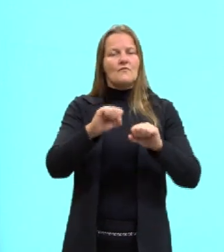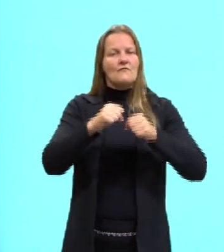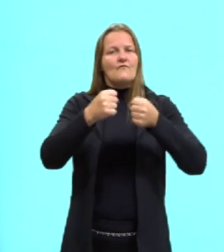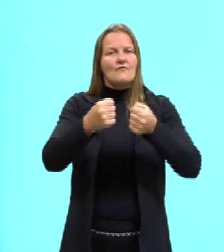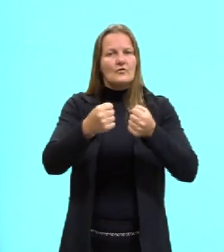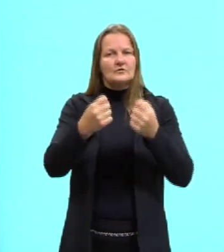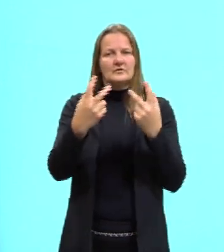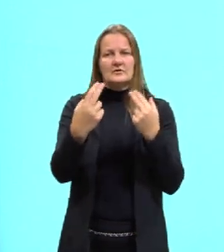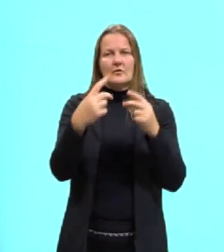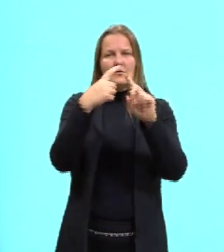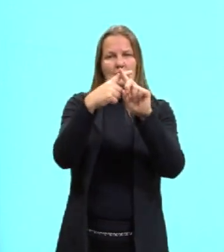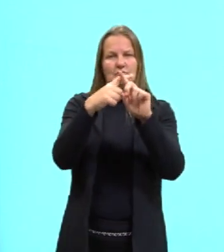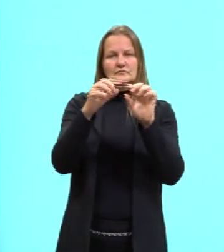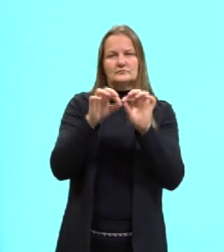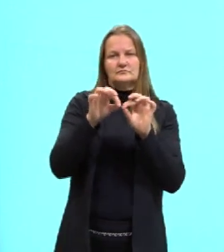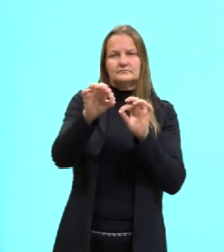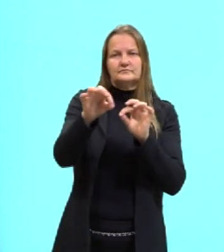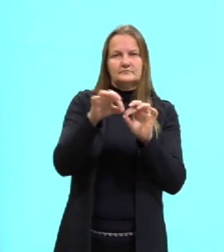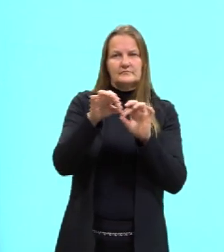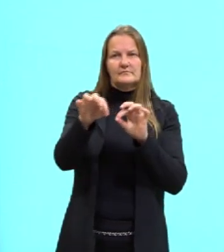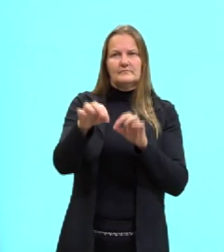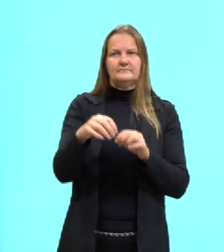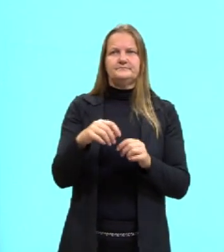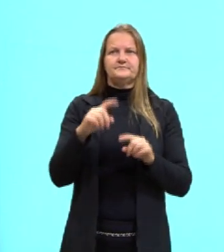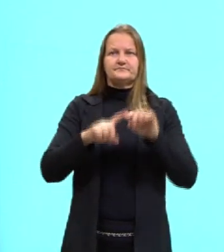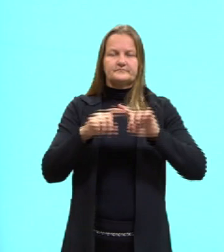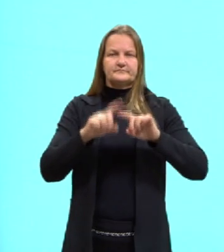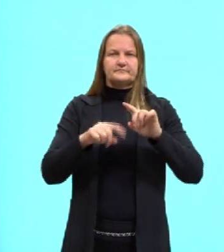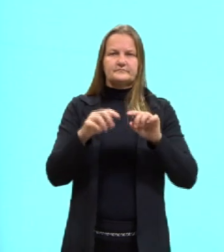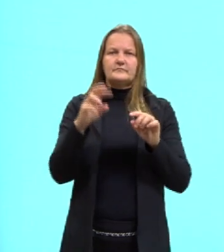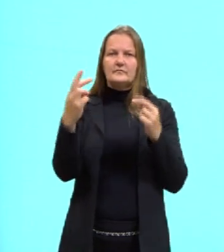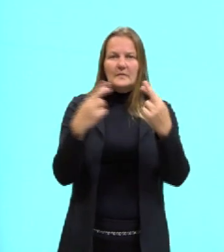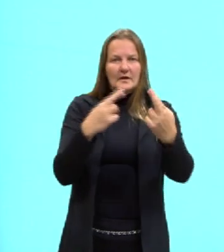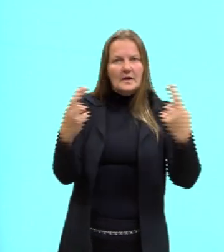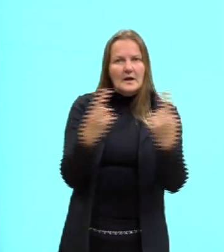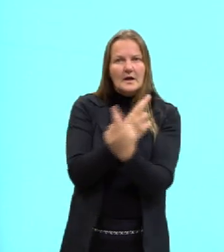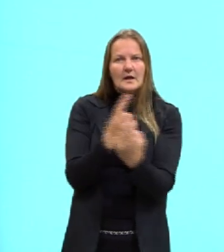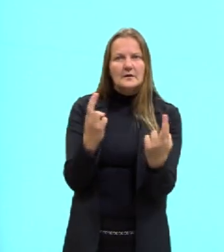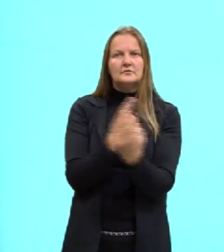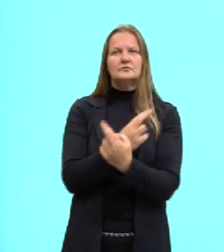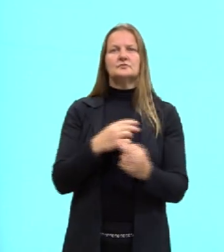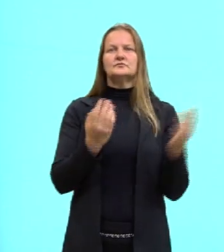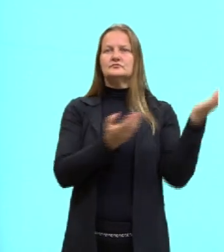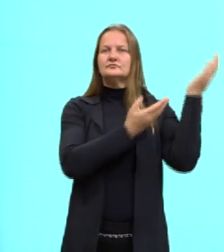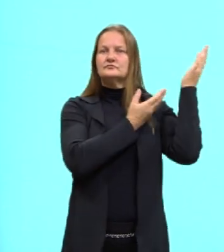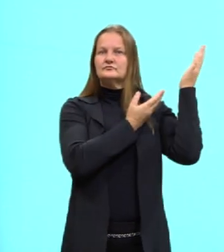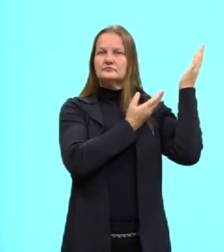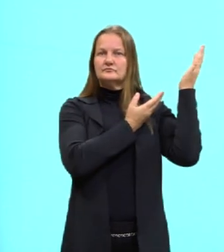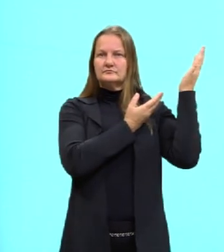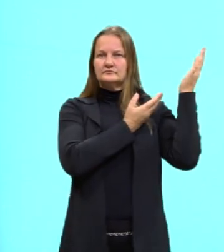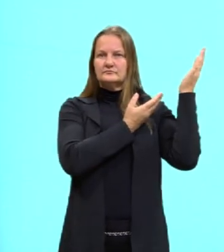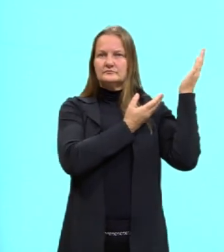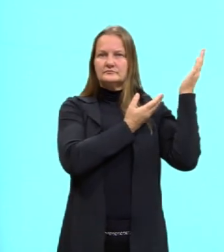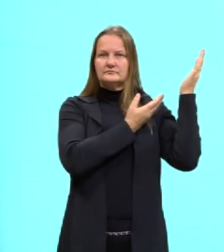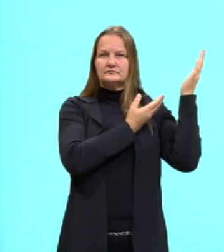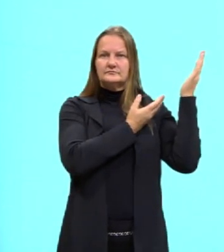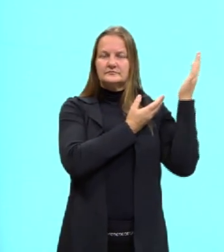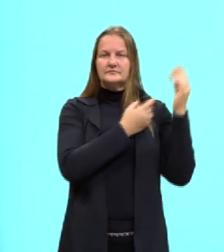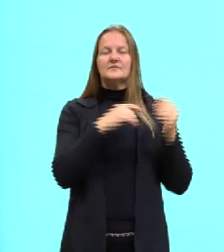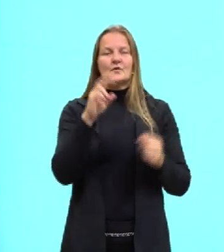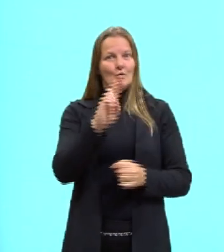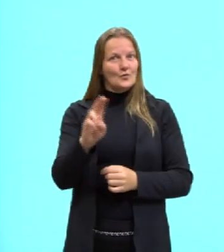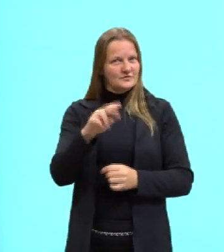multiplicado pela distância. Então, essas aqui são as duas relações que a gente acaba utilizando bastante.